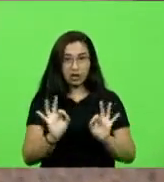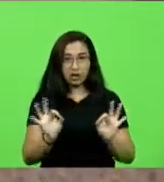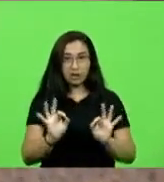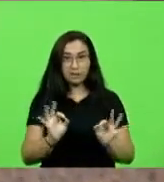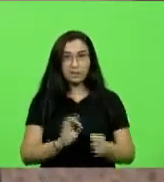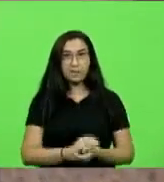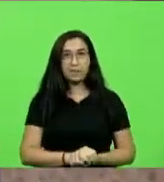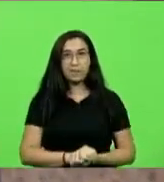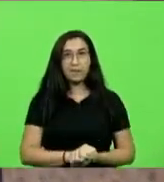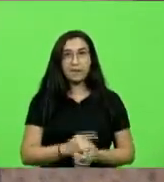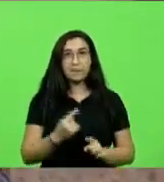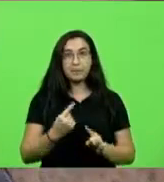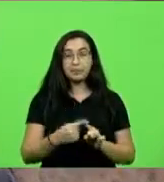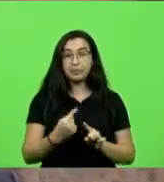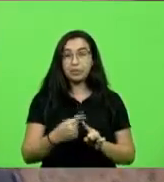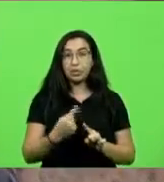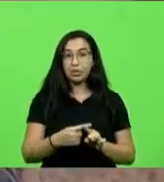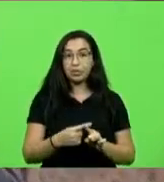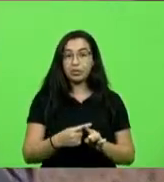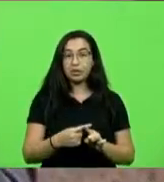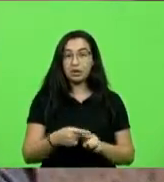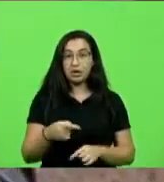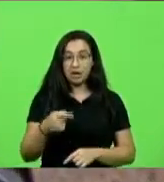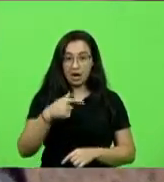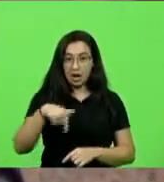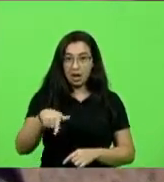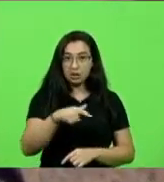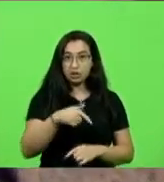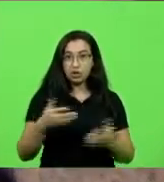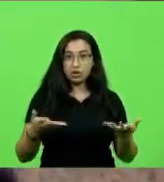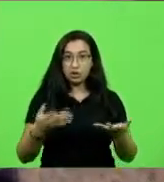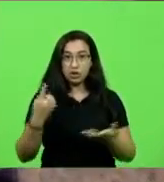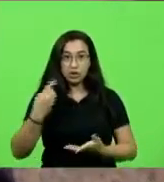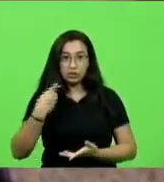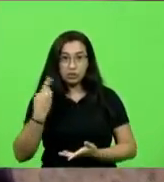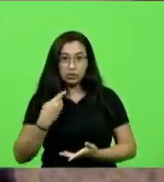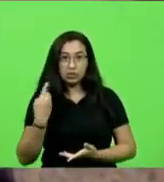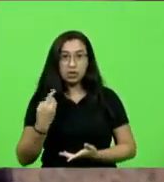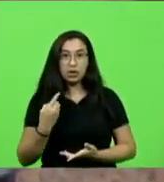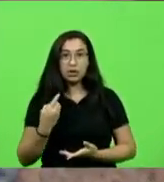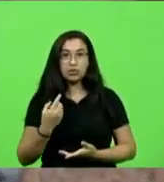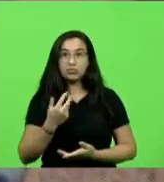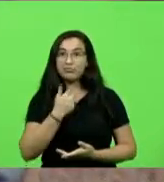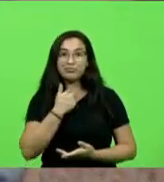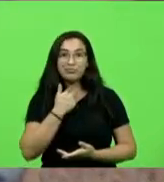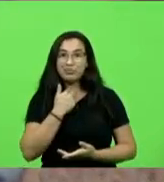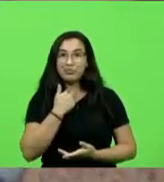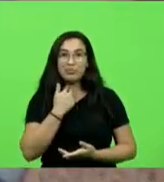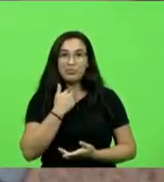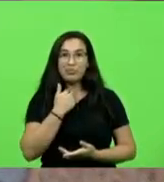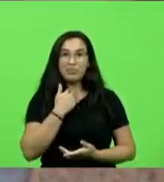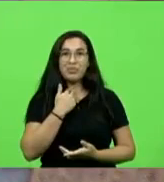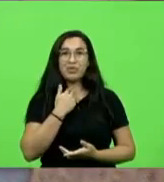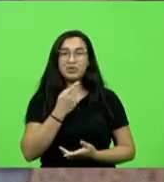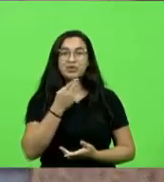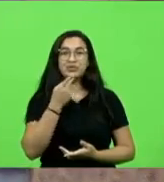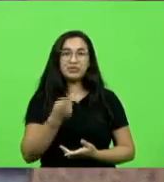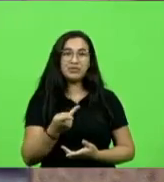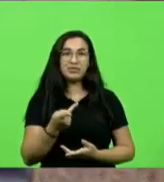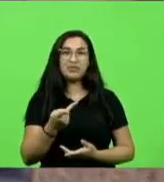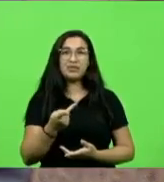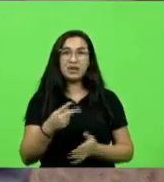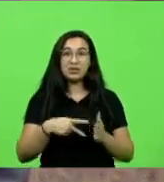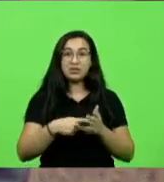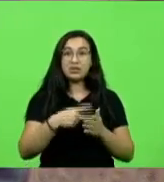Até porque não cabe nós, nesse momento, deliberarmos sobre as medidas cautelares do segundo